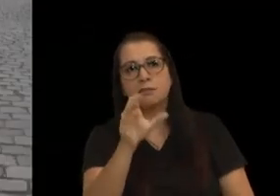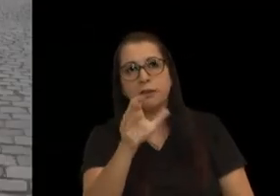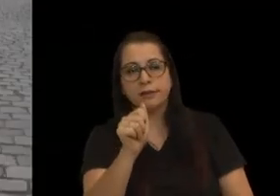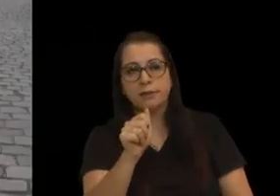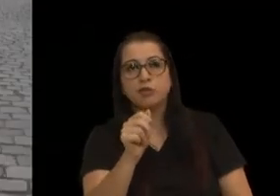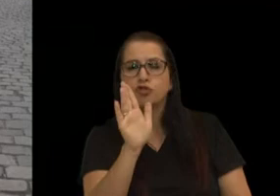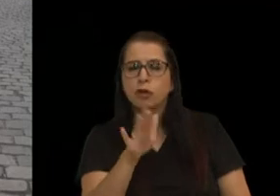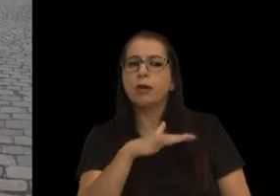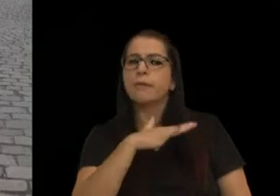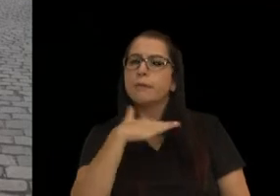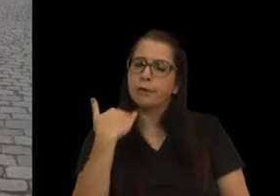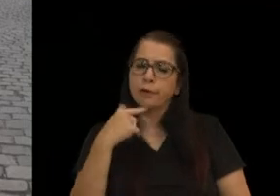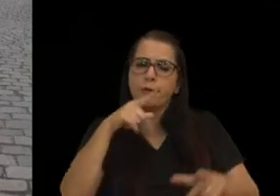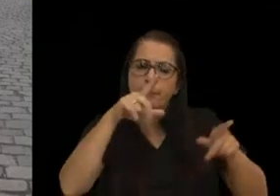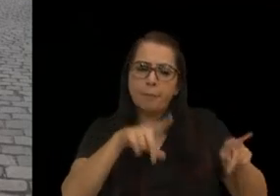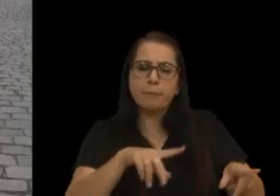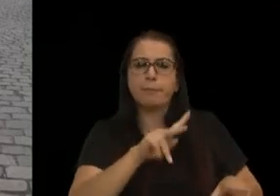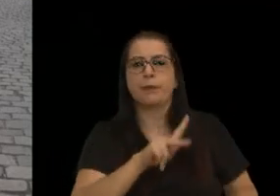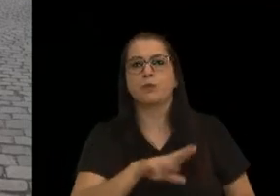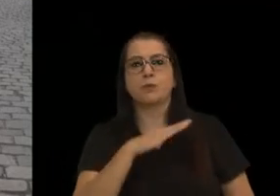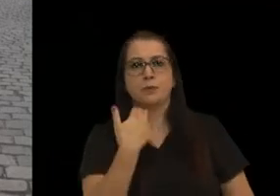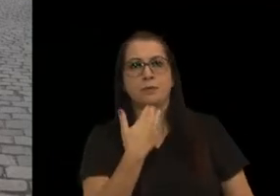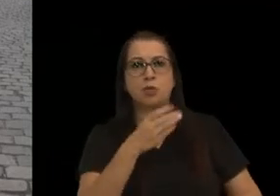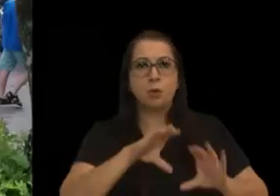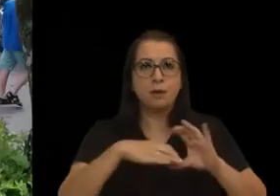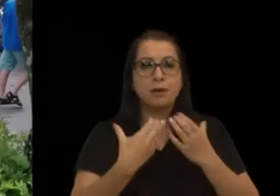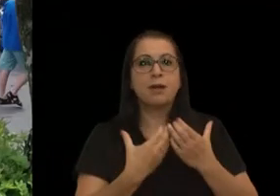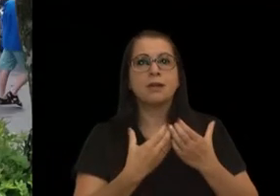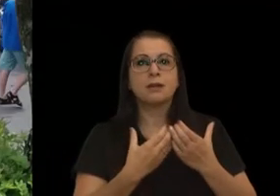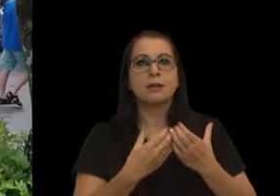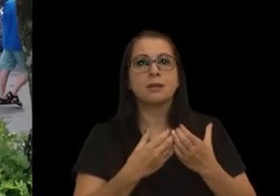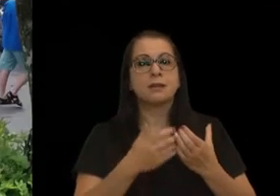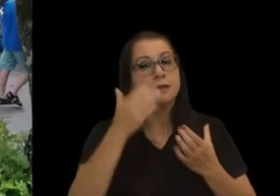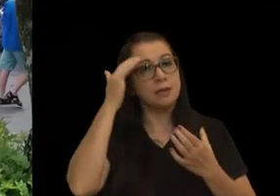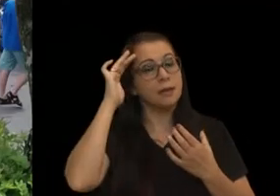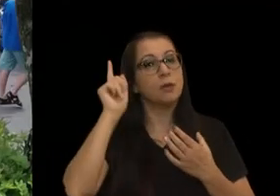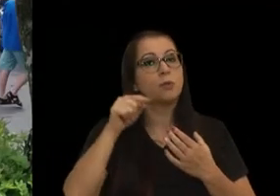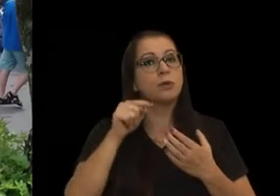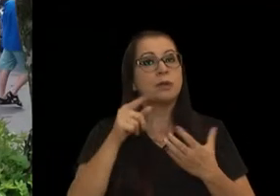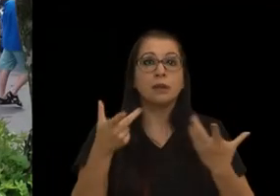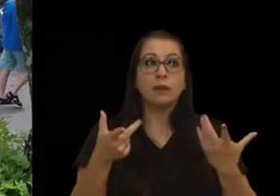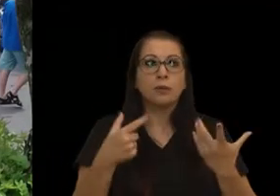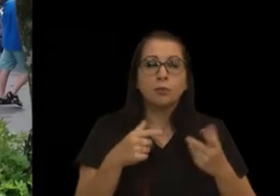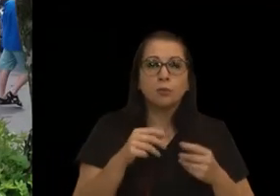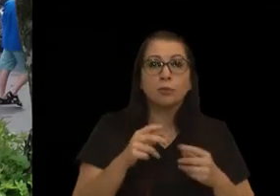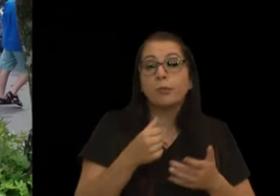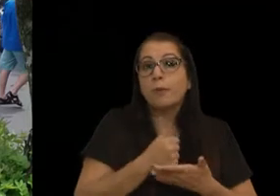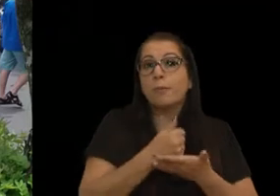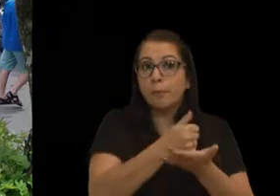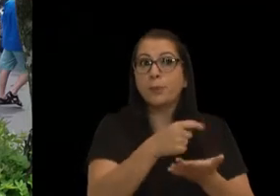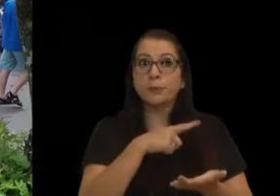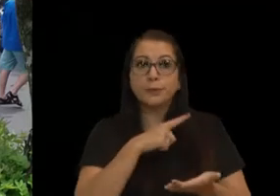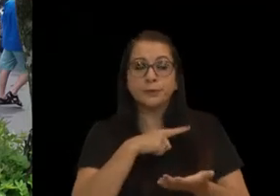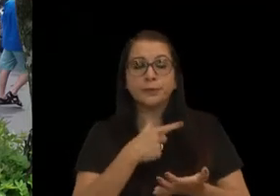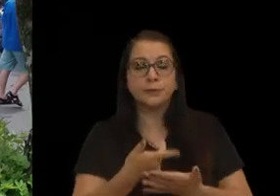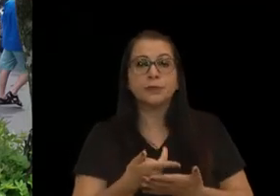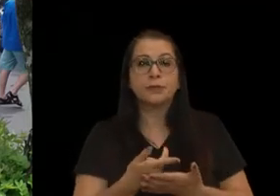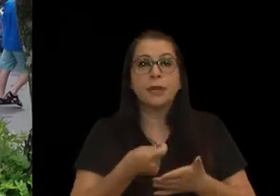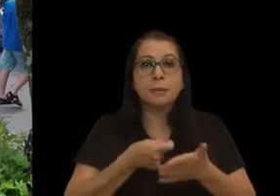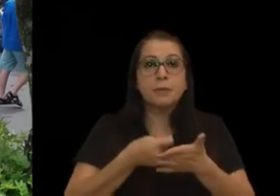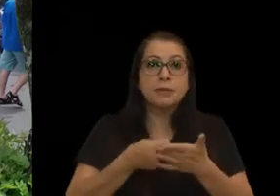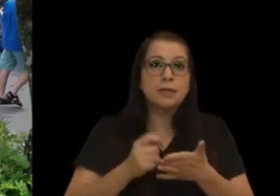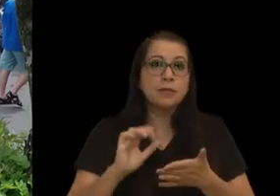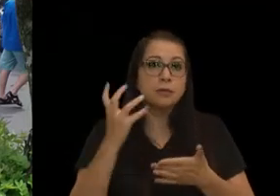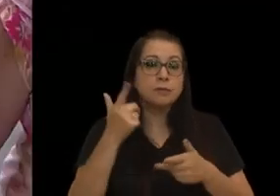ali naquele local, e a comunidade, sim, subentendeu naquela época a ferramenta que tínhamos para tentar